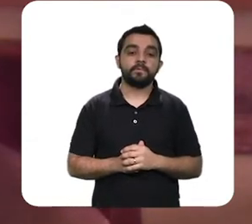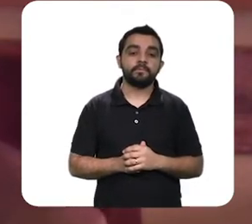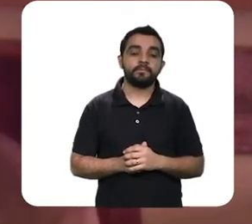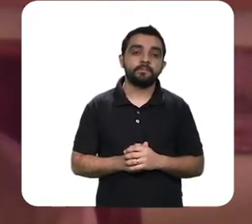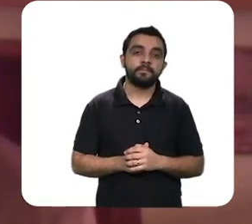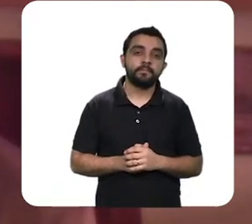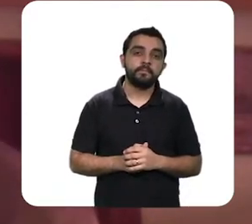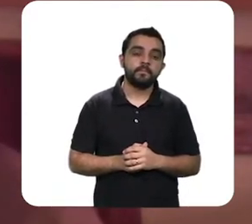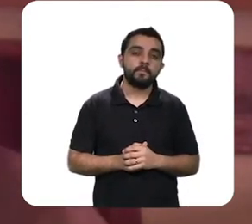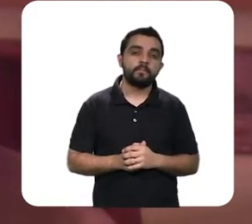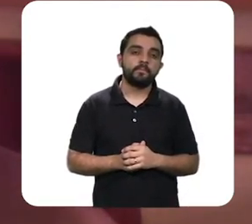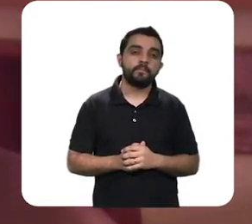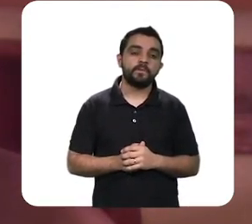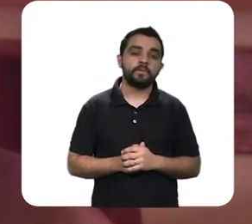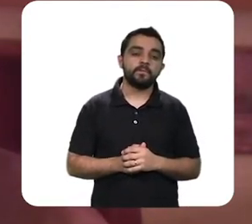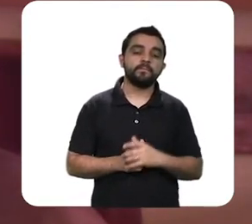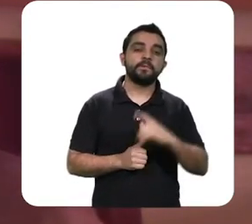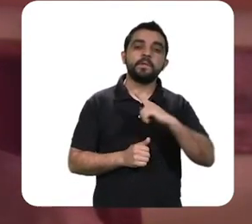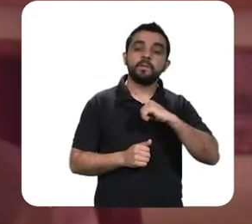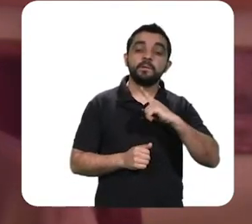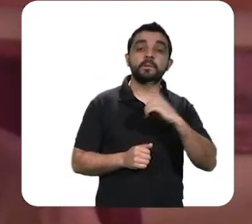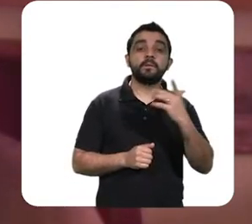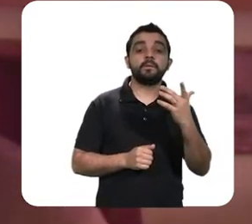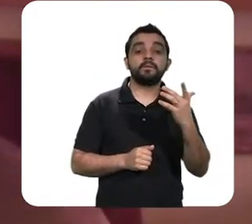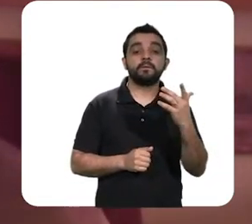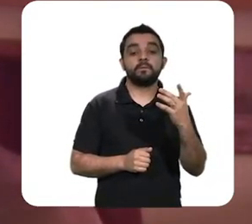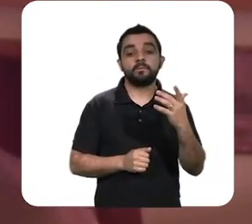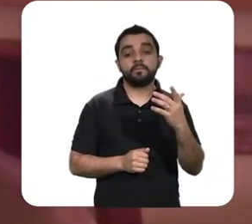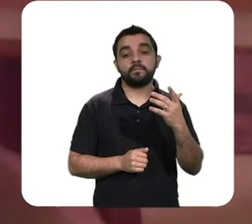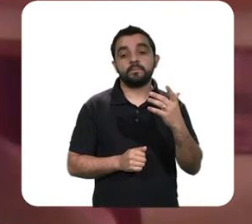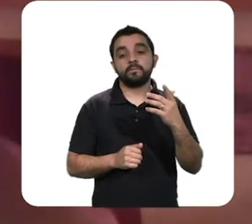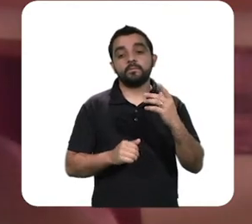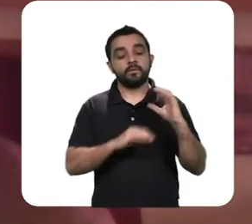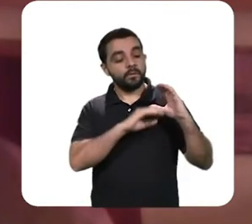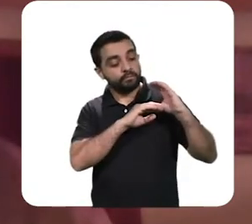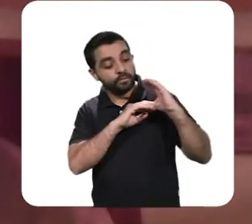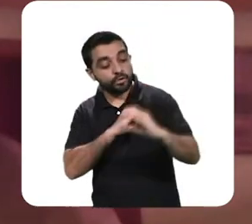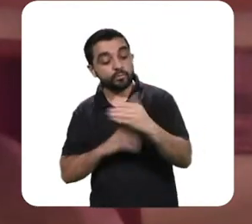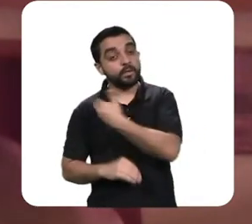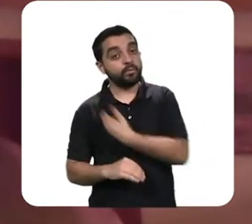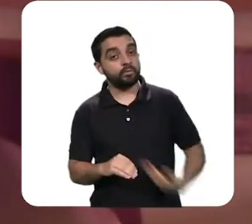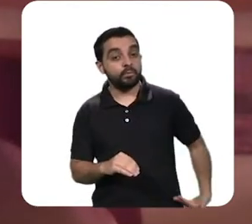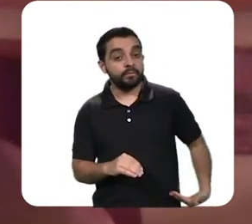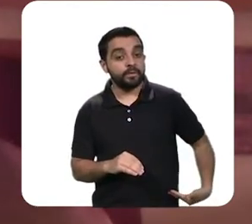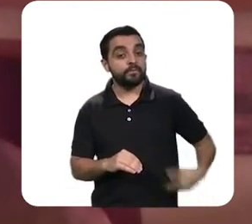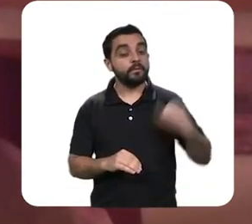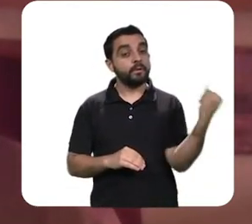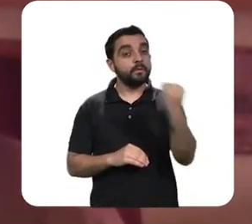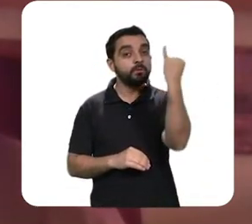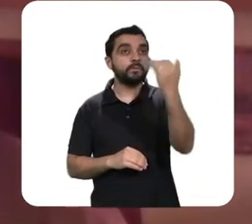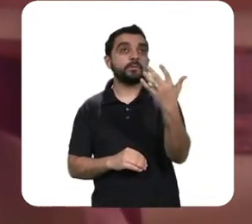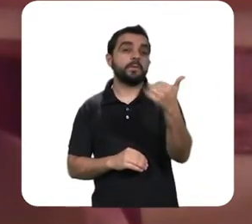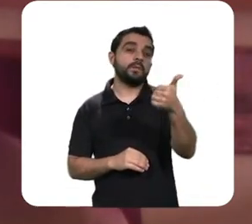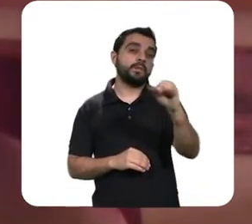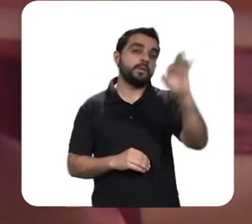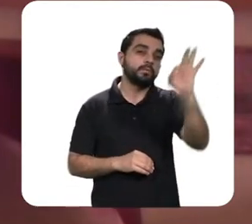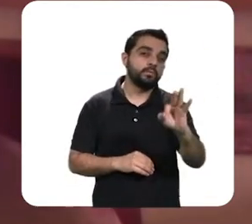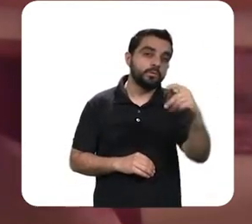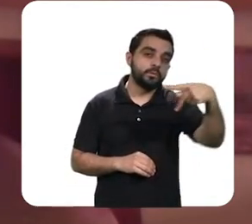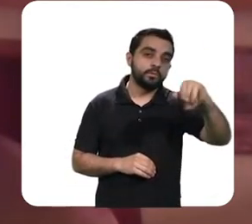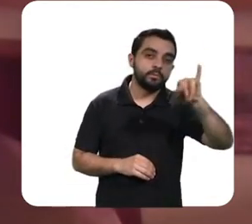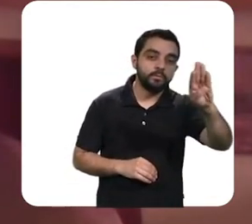a participação bestial de recursos públicos coisa de 10% do PIB